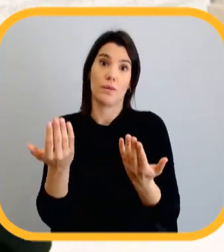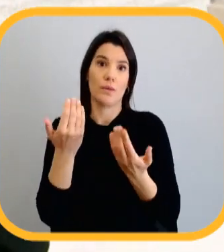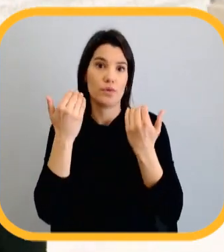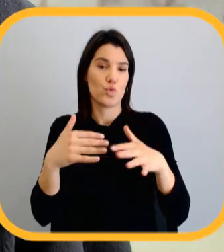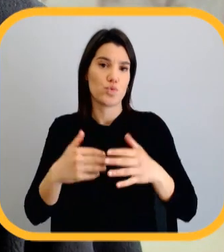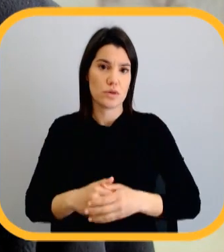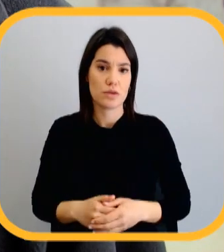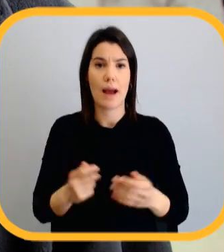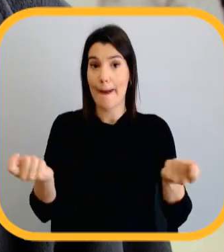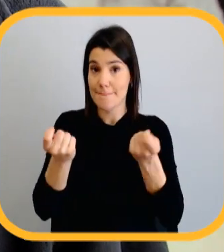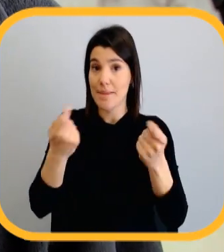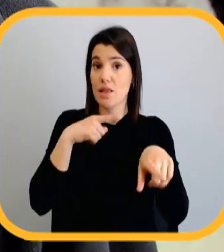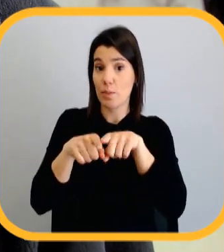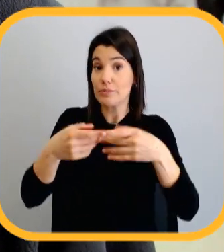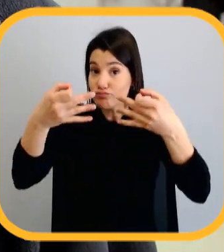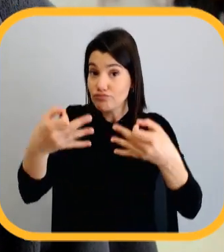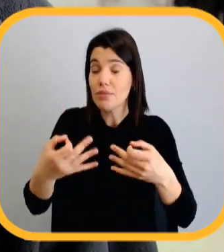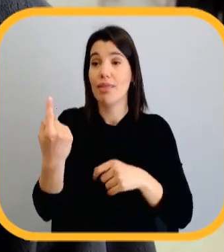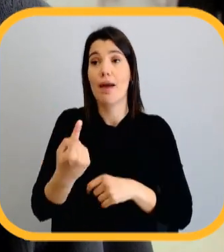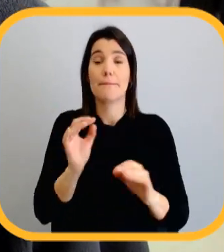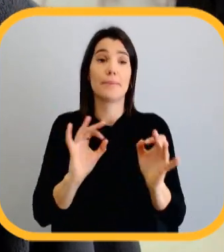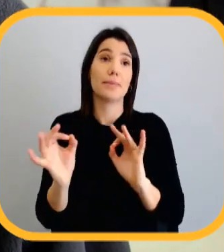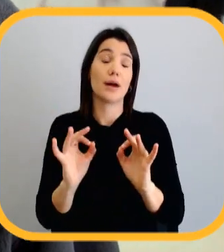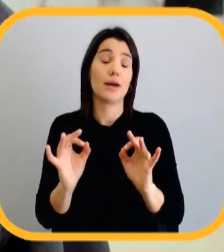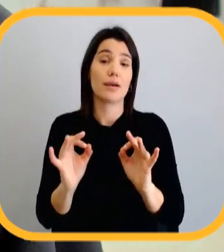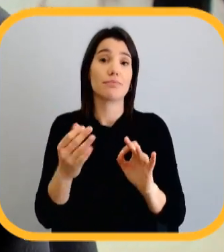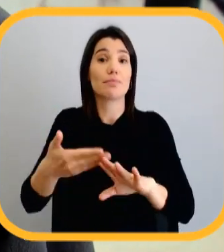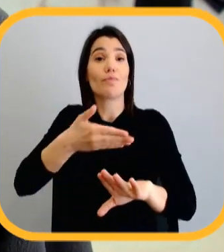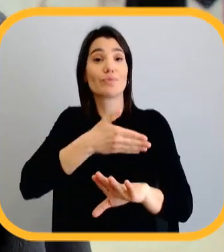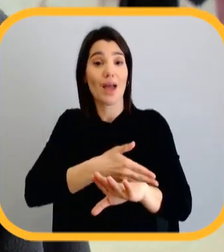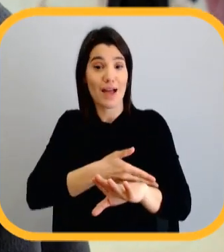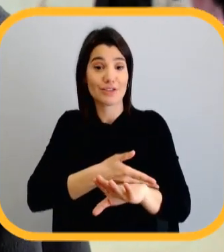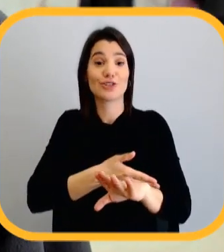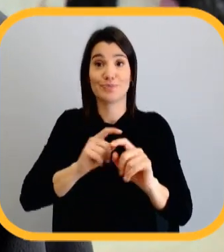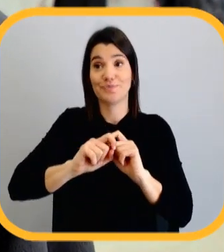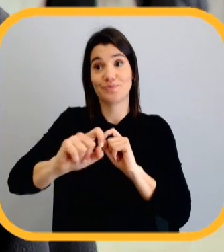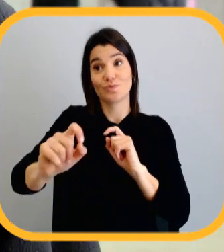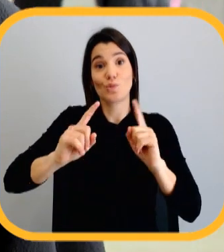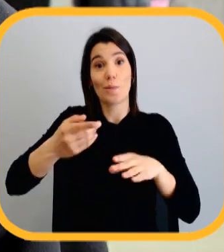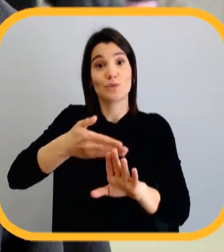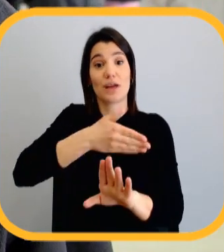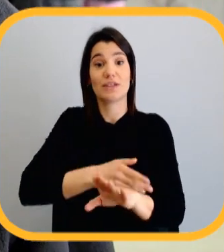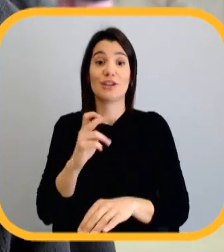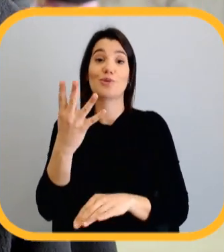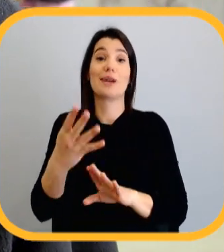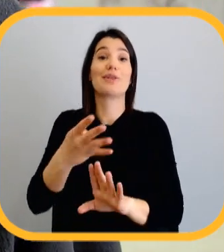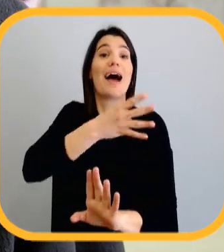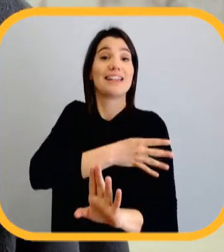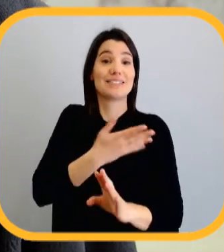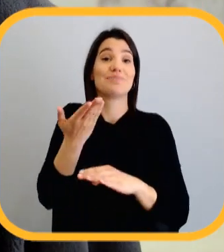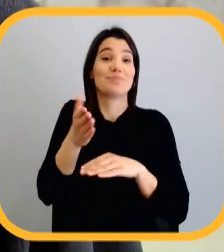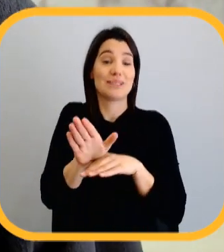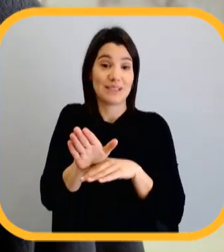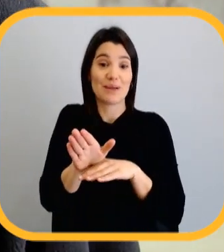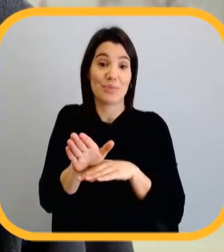se fala mais. Uma campanha política, corretamente, devia ser preparada antes do ciclo ou no começo do ciclo, portanto, quatro